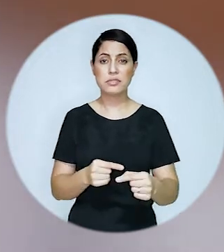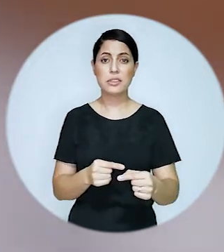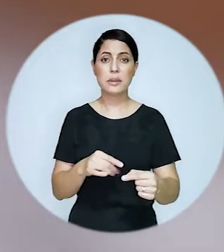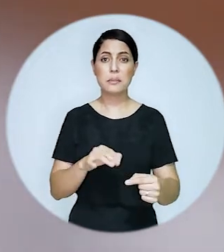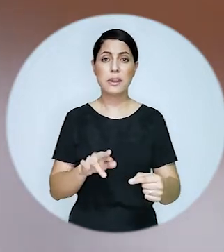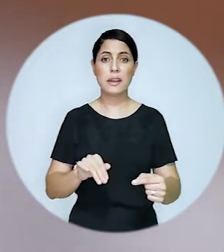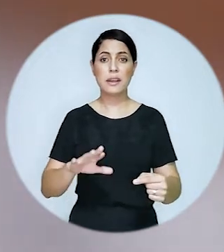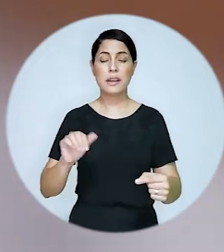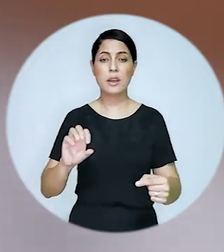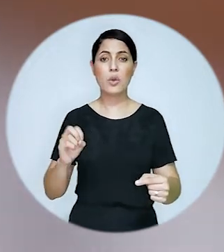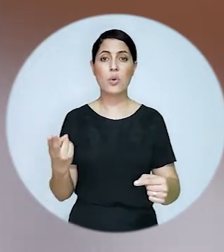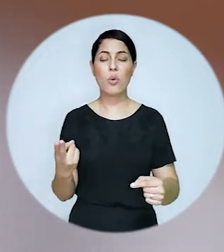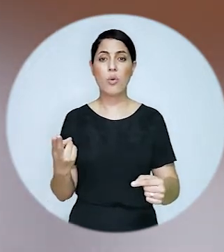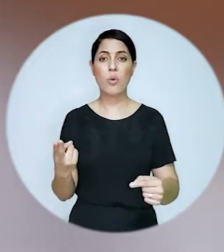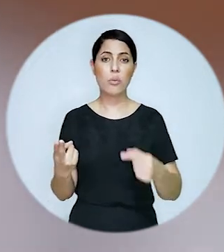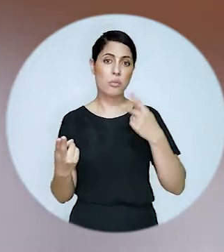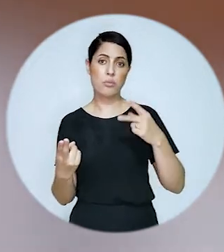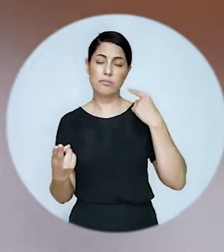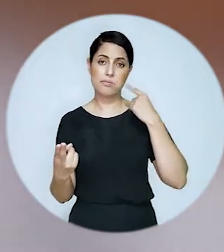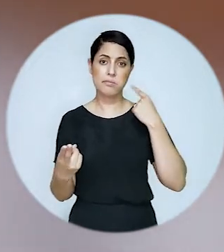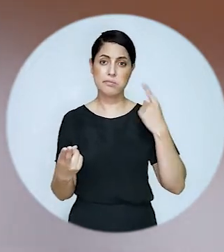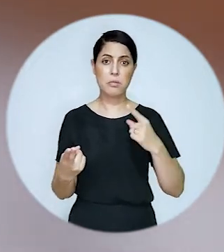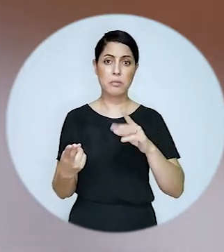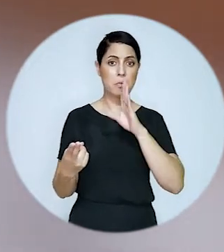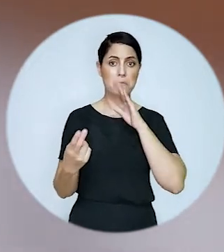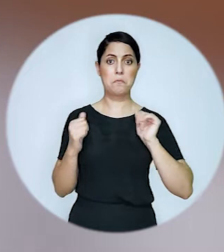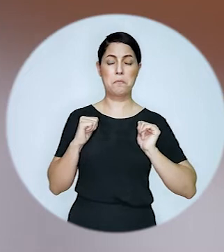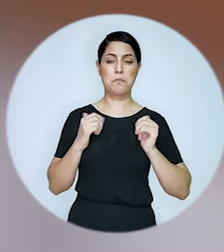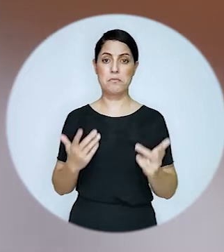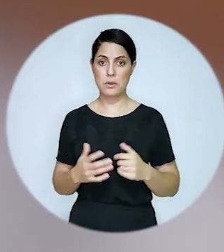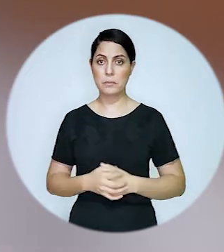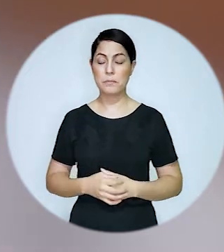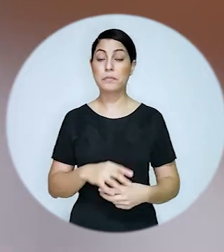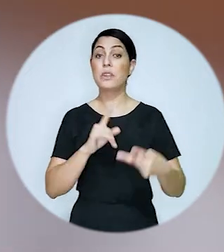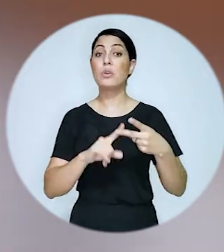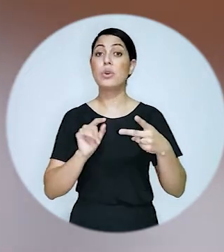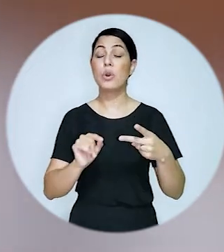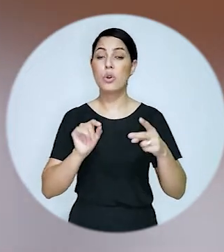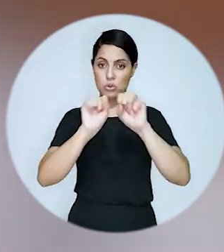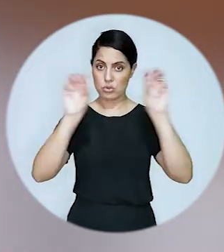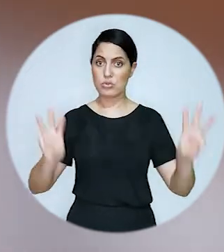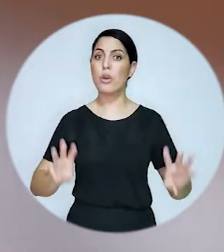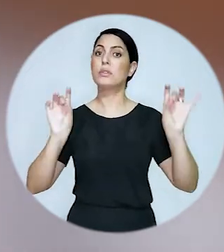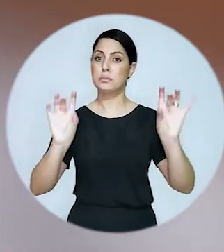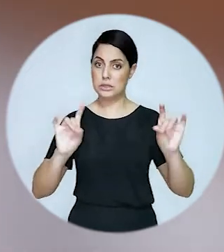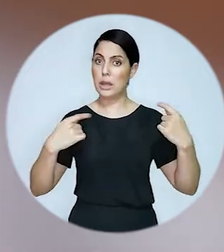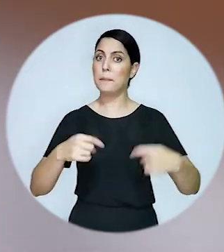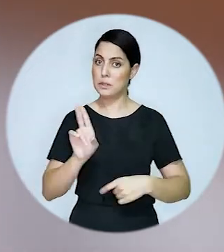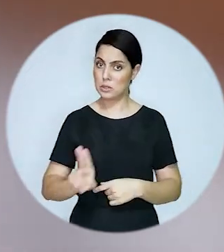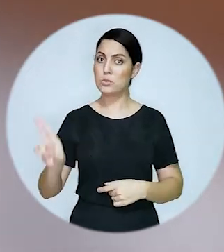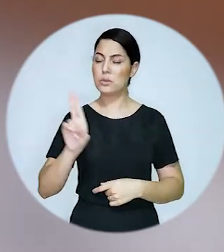causa à diluição marcária por sua omissão. Então, segundo acerto, utilizar